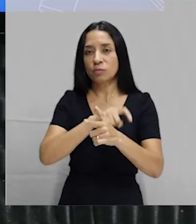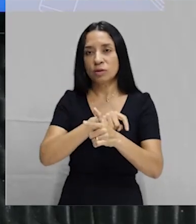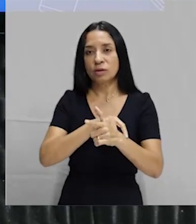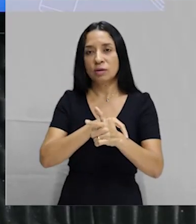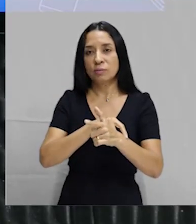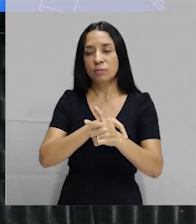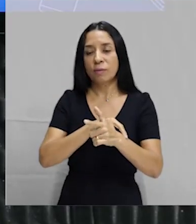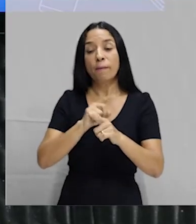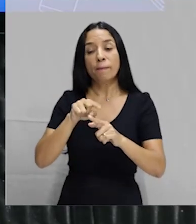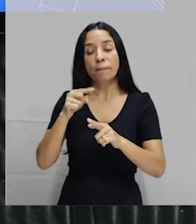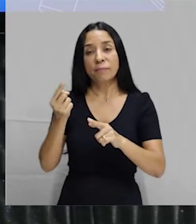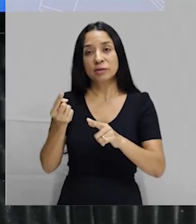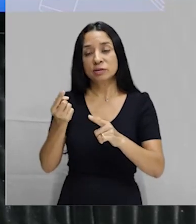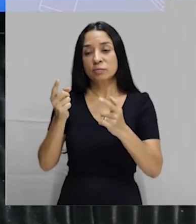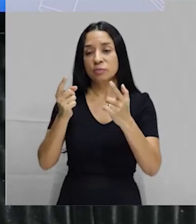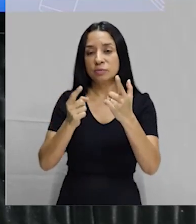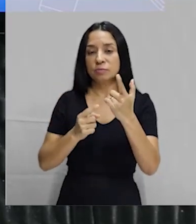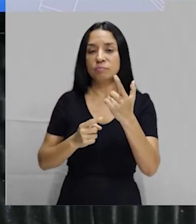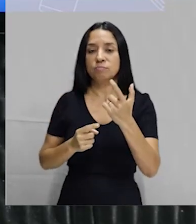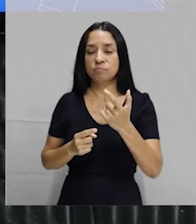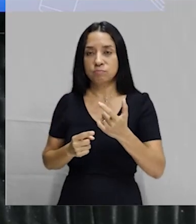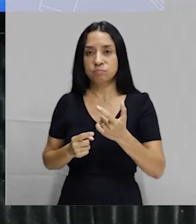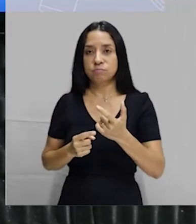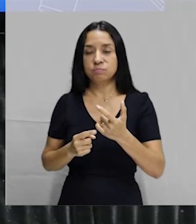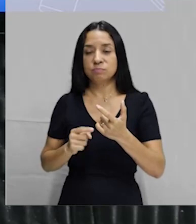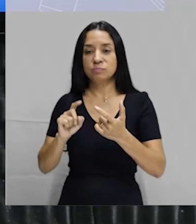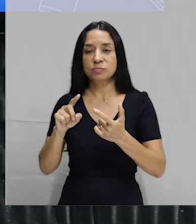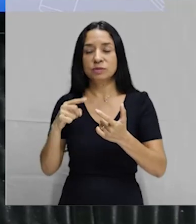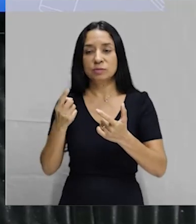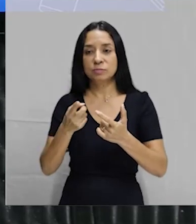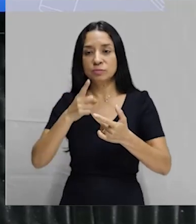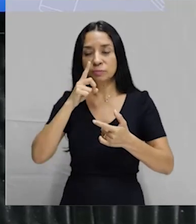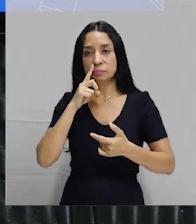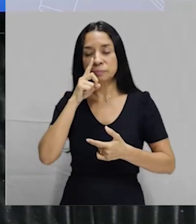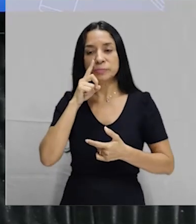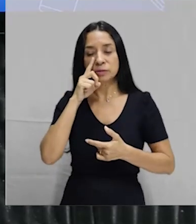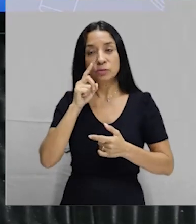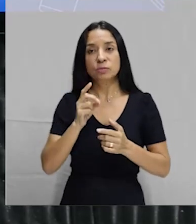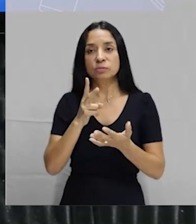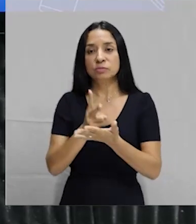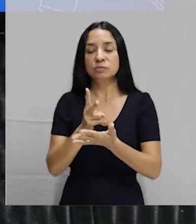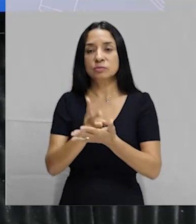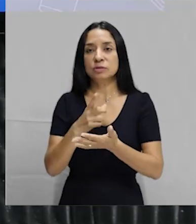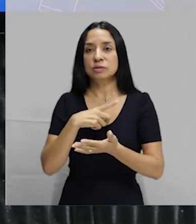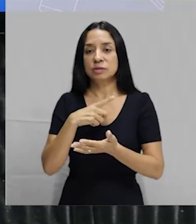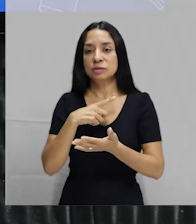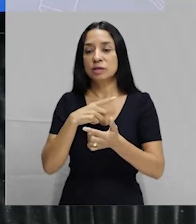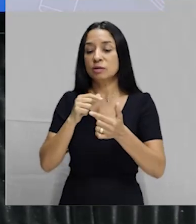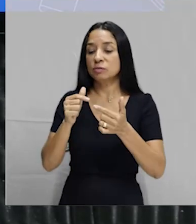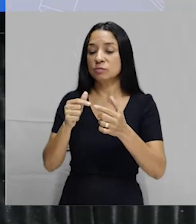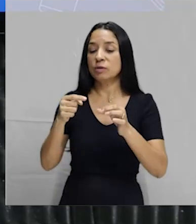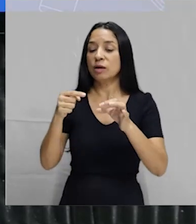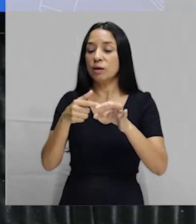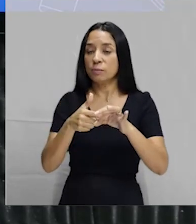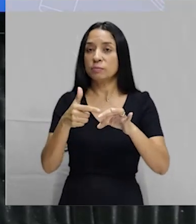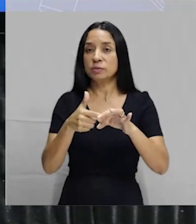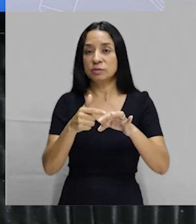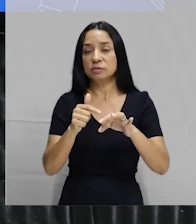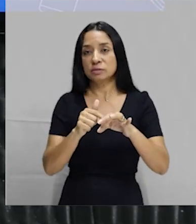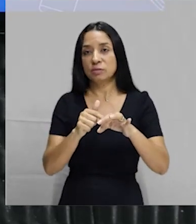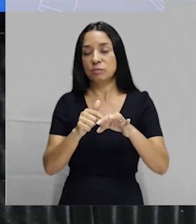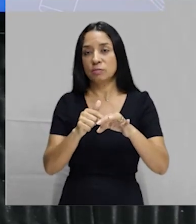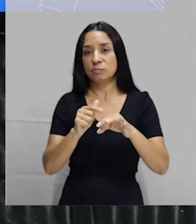logo, ele vai ficar flácido, tá? E aí, é perigoso ele ainda continuar tendo penetração com o pênis